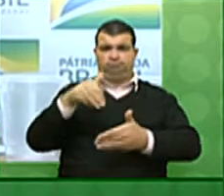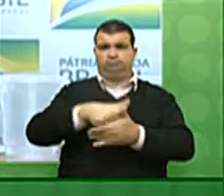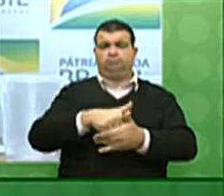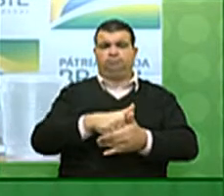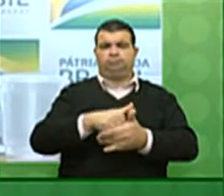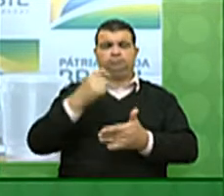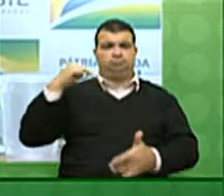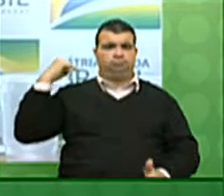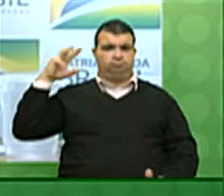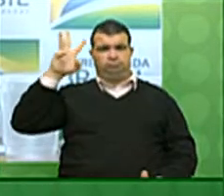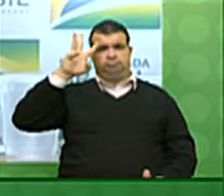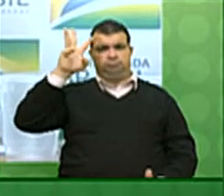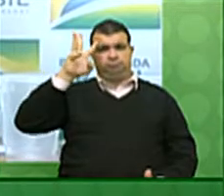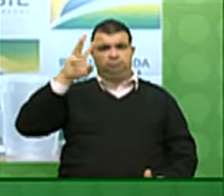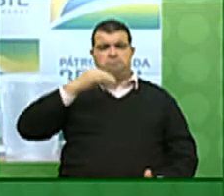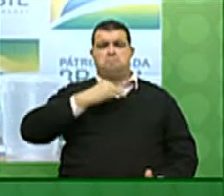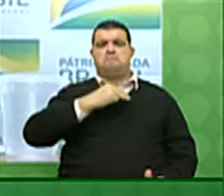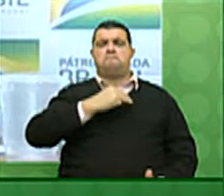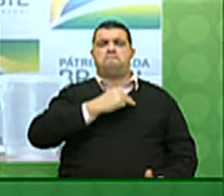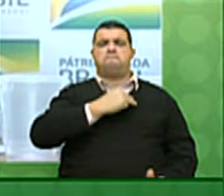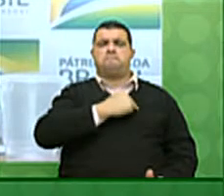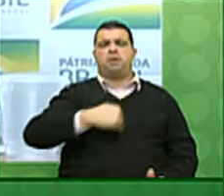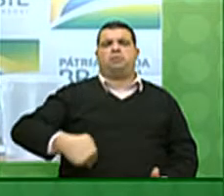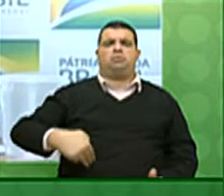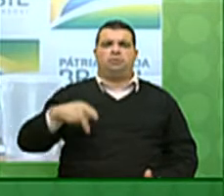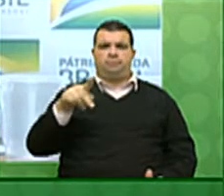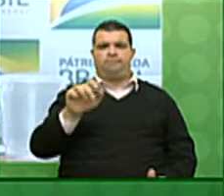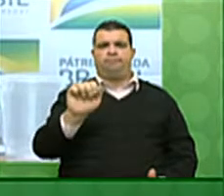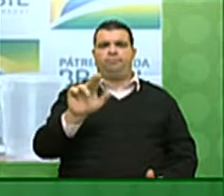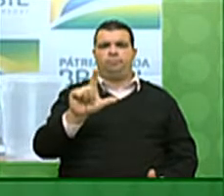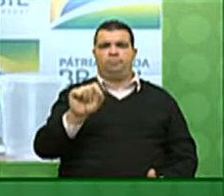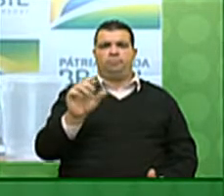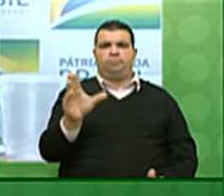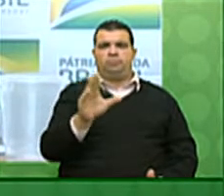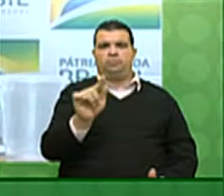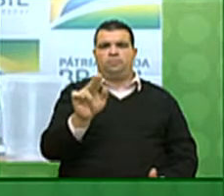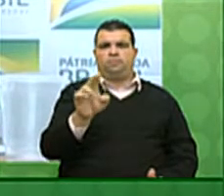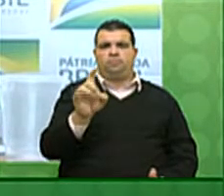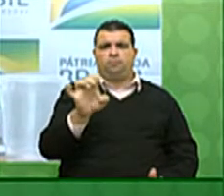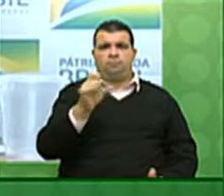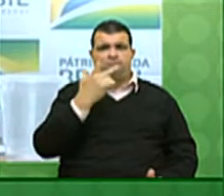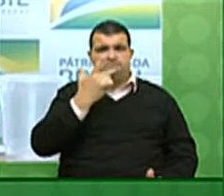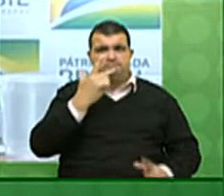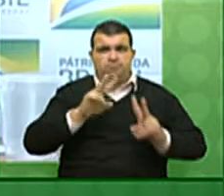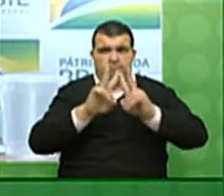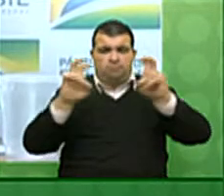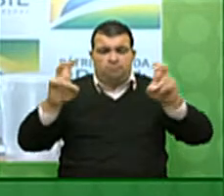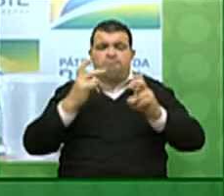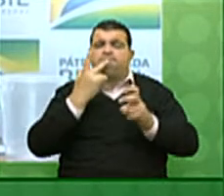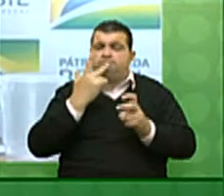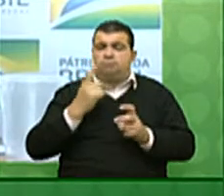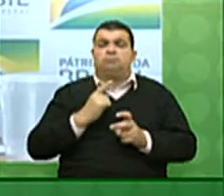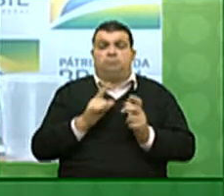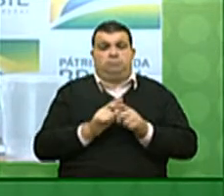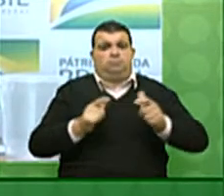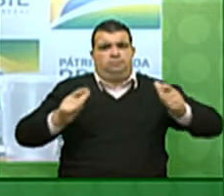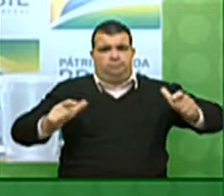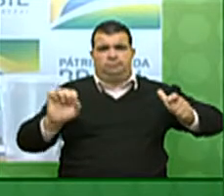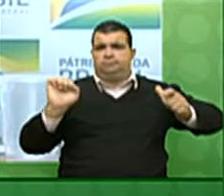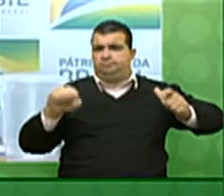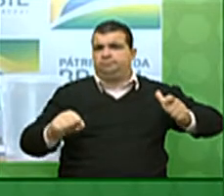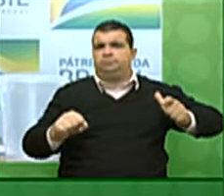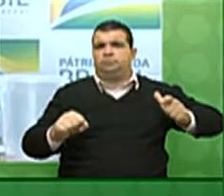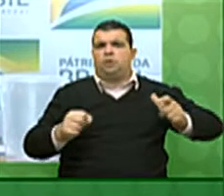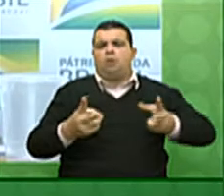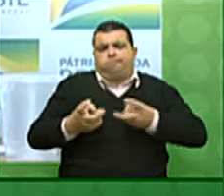última quarta-feira o ministro Paulo Guedes tocou nesse assunto, dizendo que com isso haveria um alargamento da